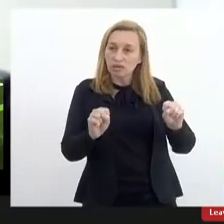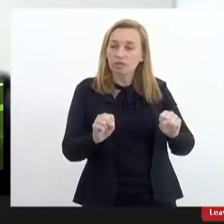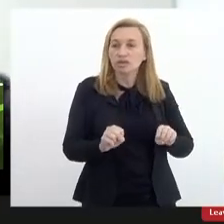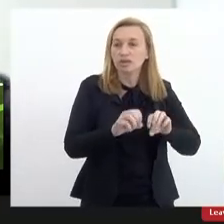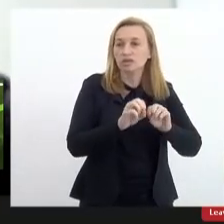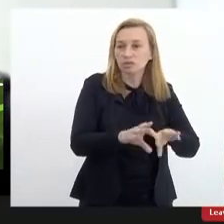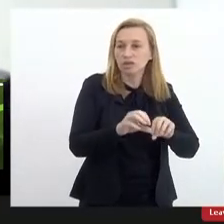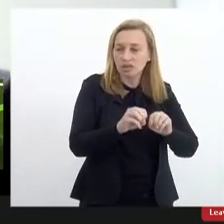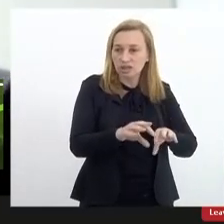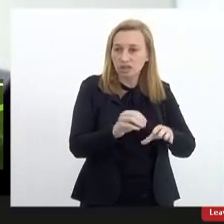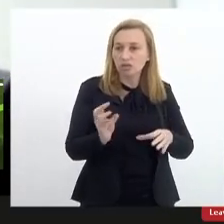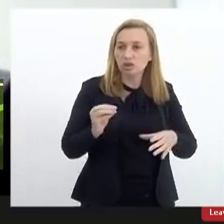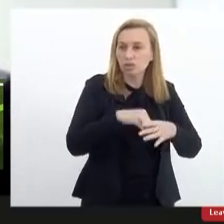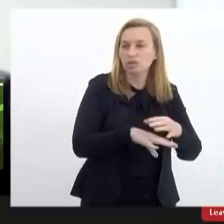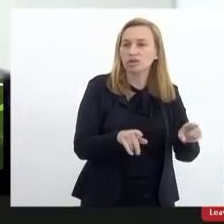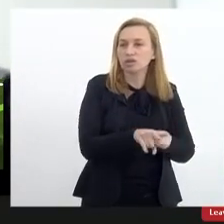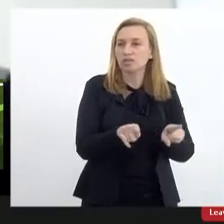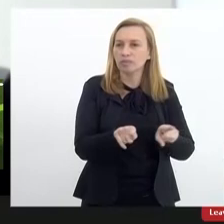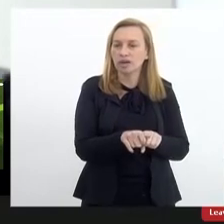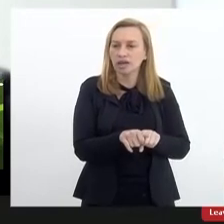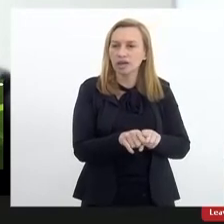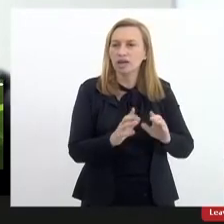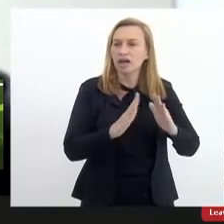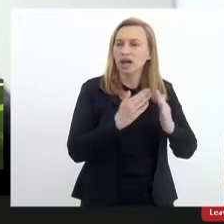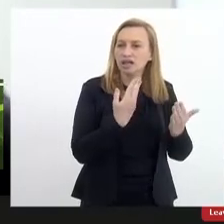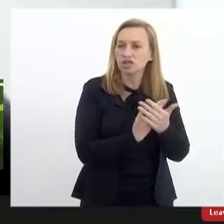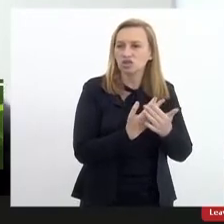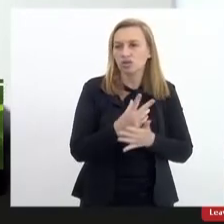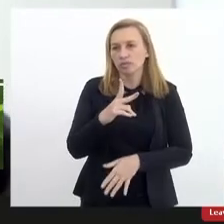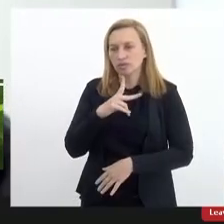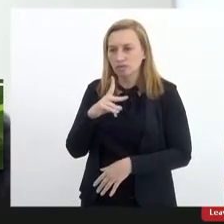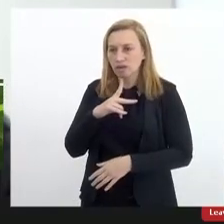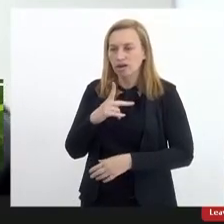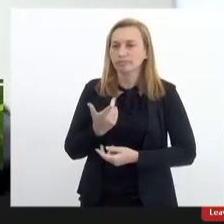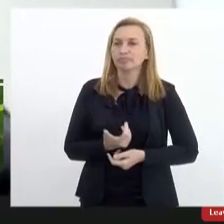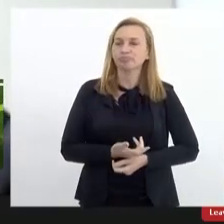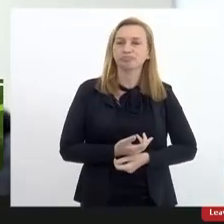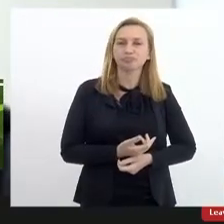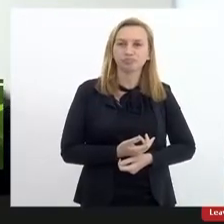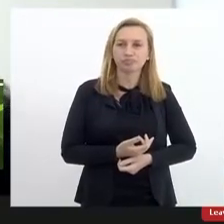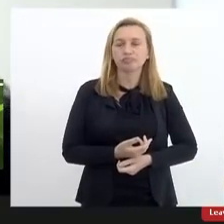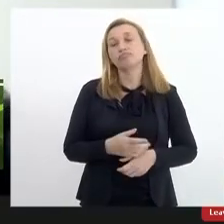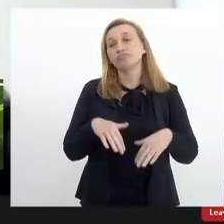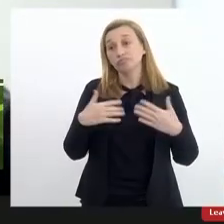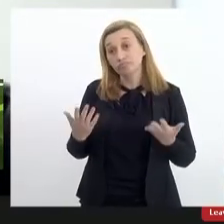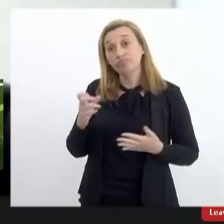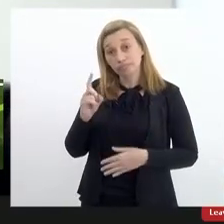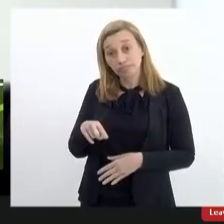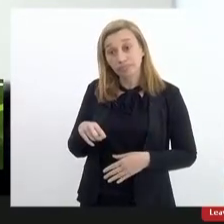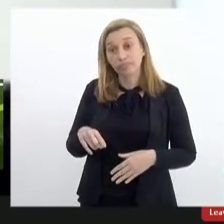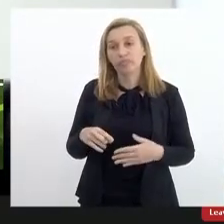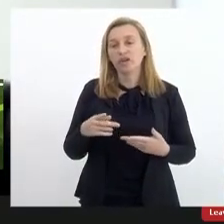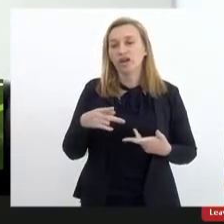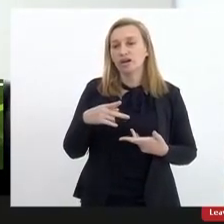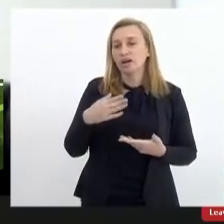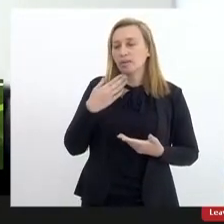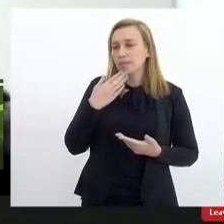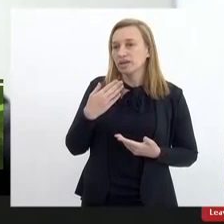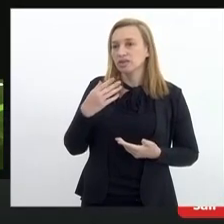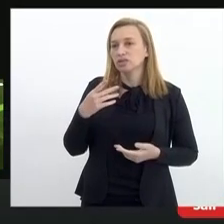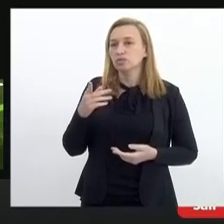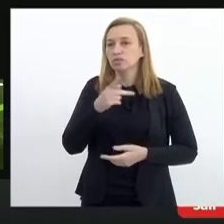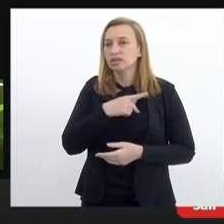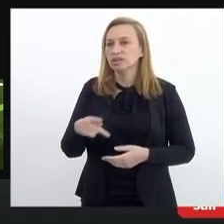inclui aí a situação das escolas privadas então é isso repasso a palavra para o